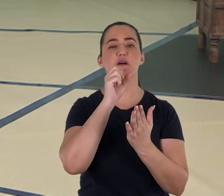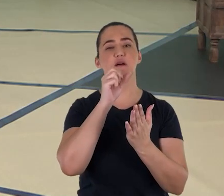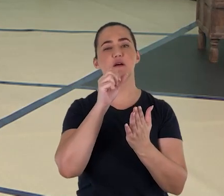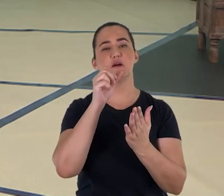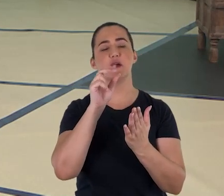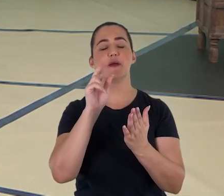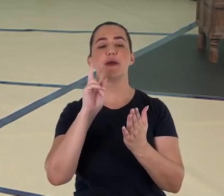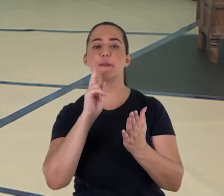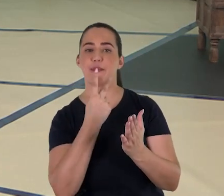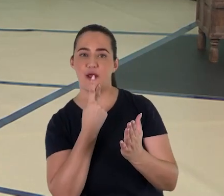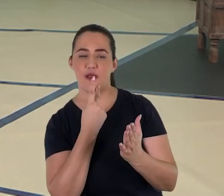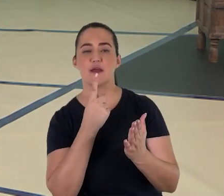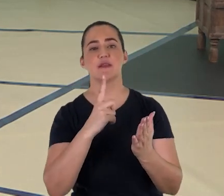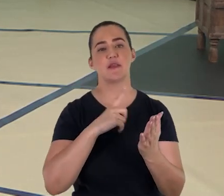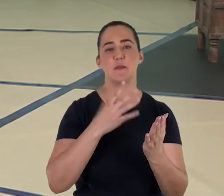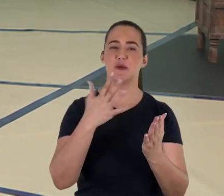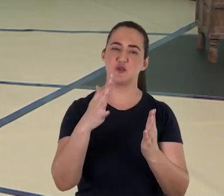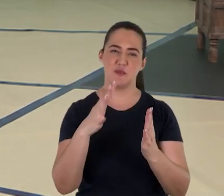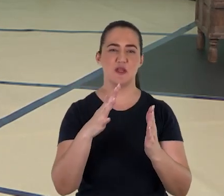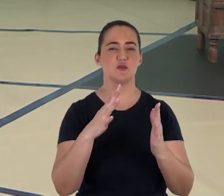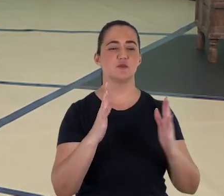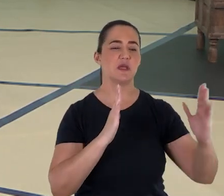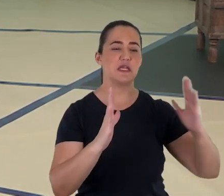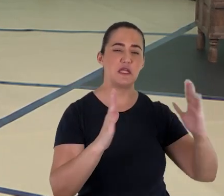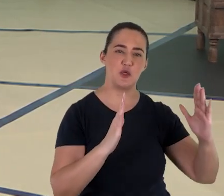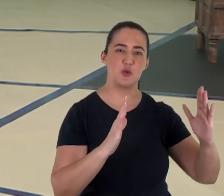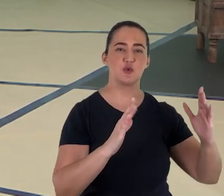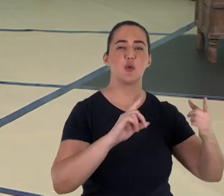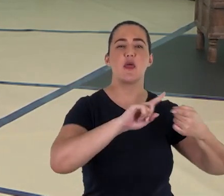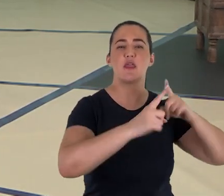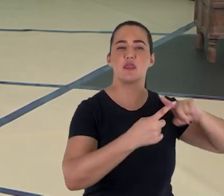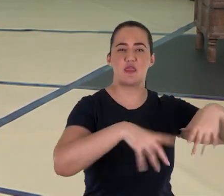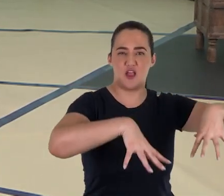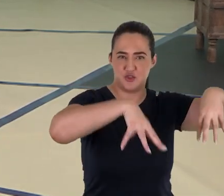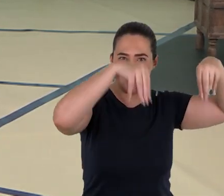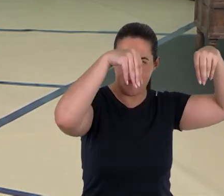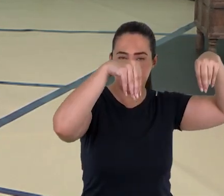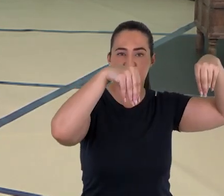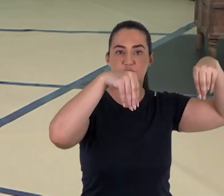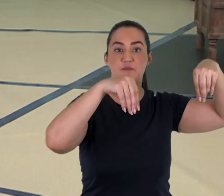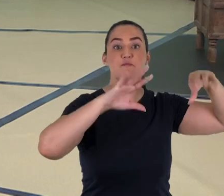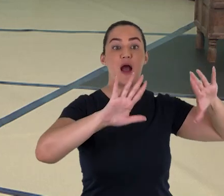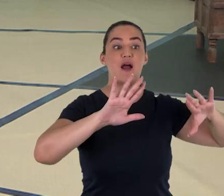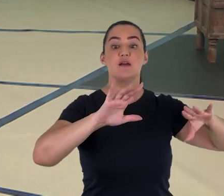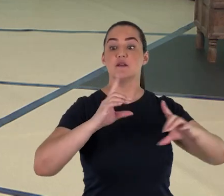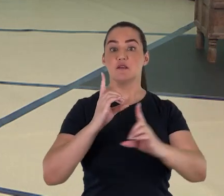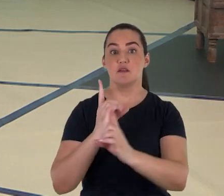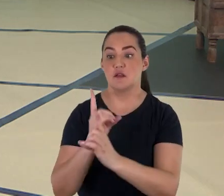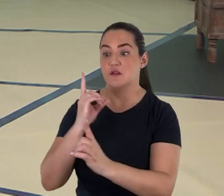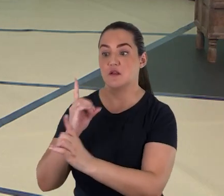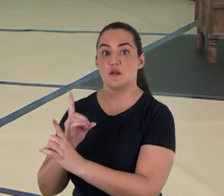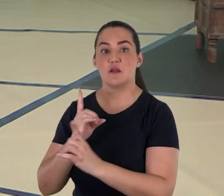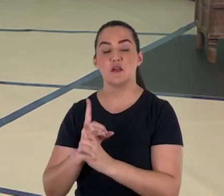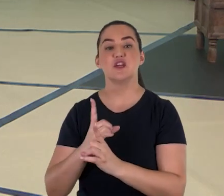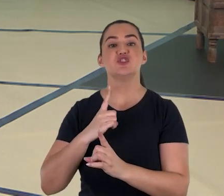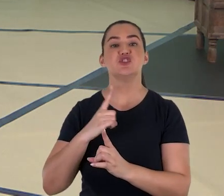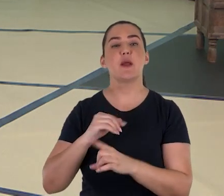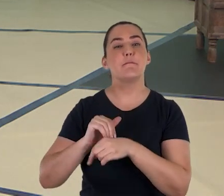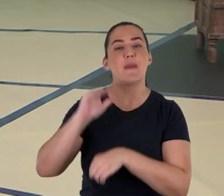X d.C., ou seja, da Idade Média. Mas a coleção descoberta ali no deserto da Judeia tinha mais de